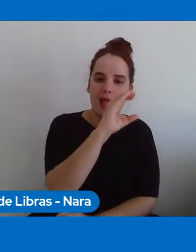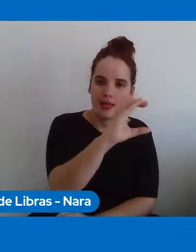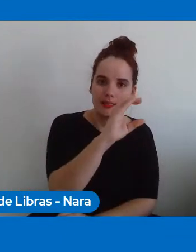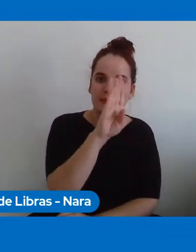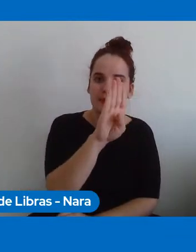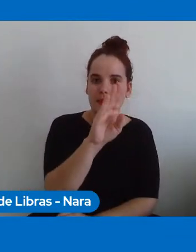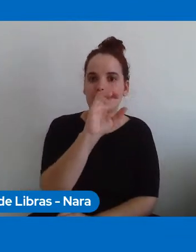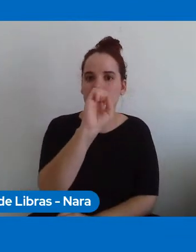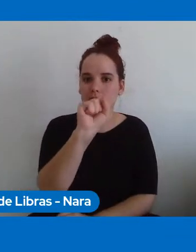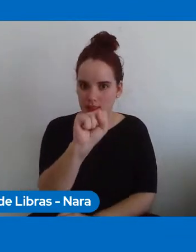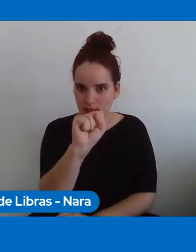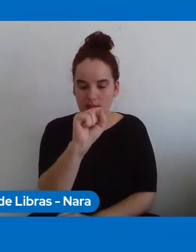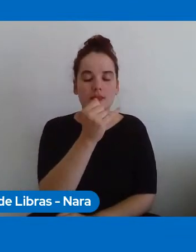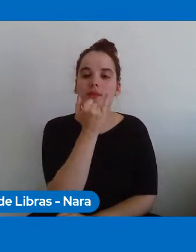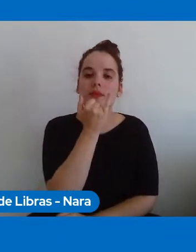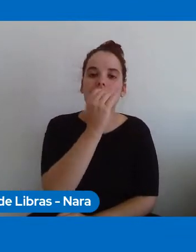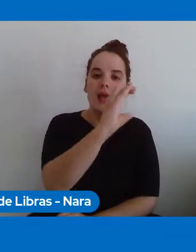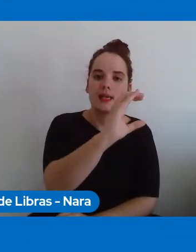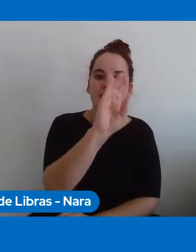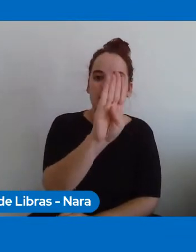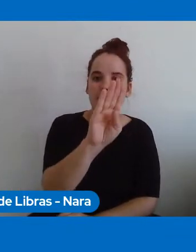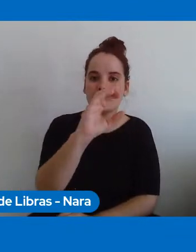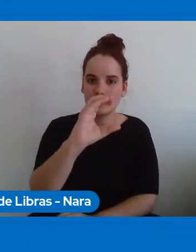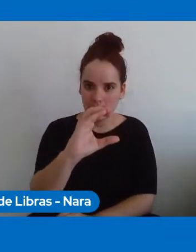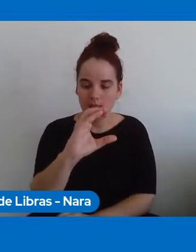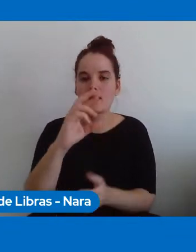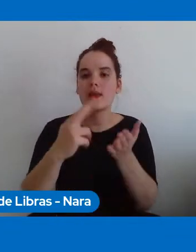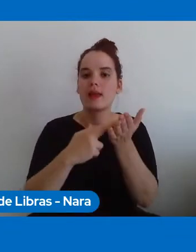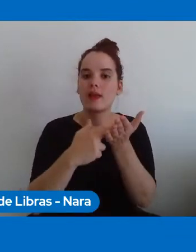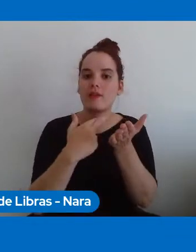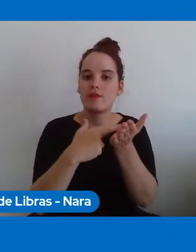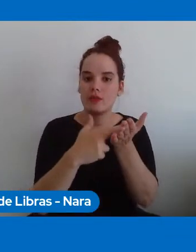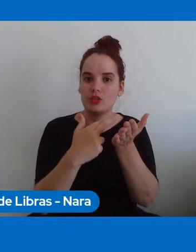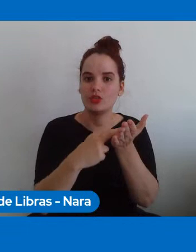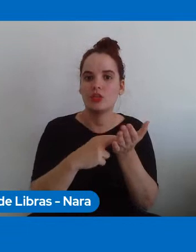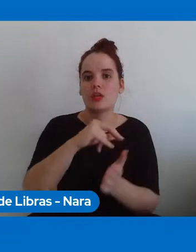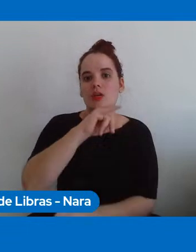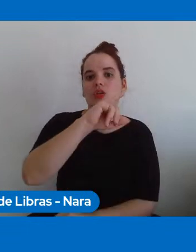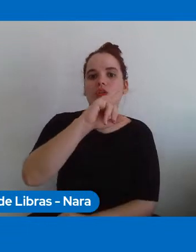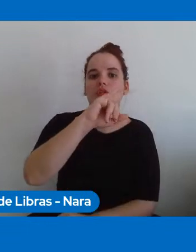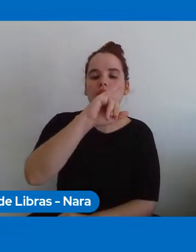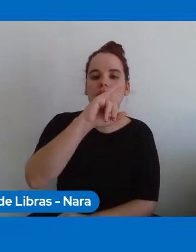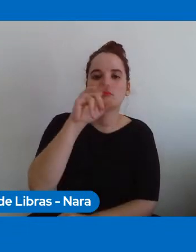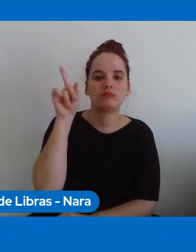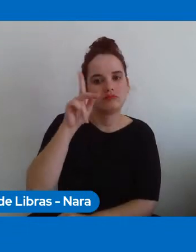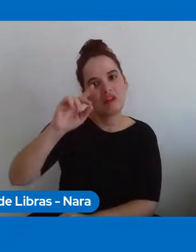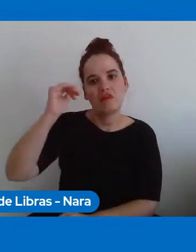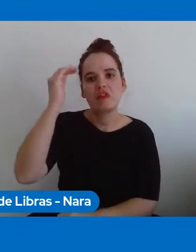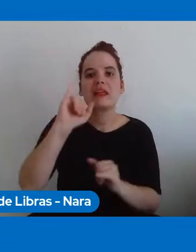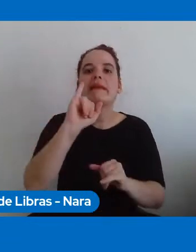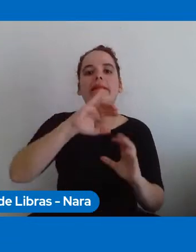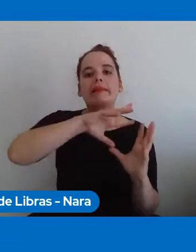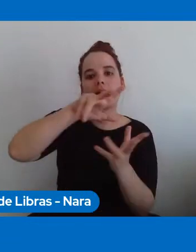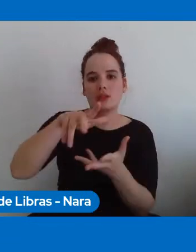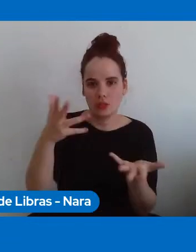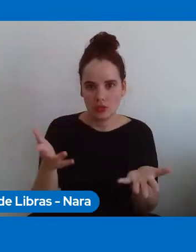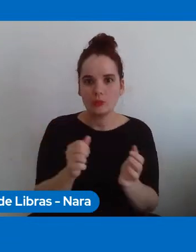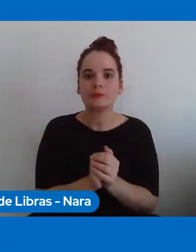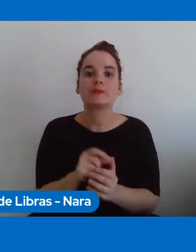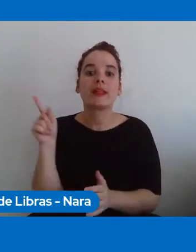on Interactive Systems. O Roberto pesquisa na área de